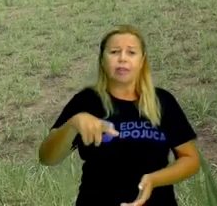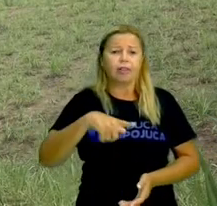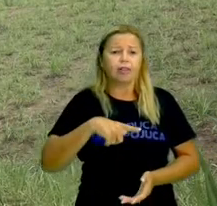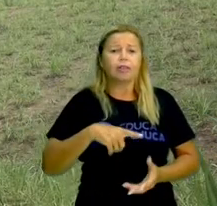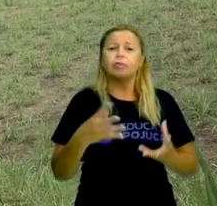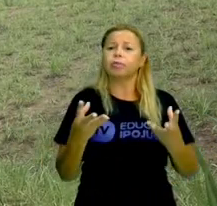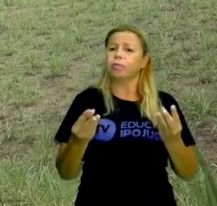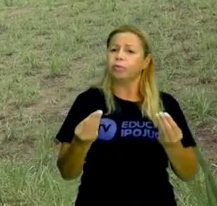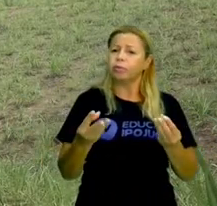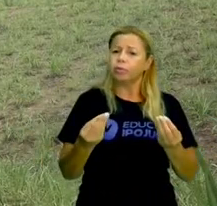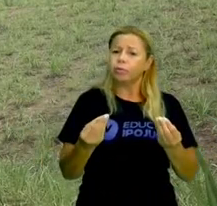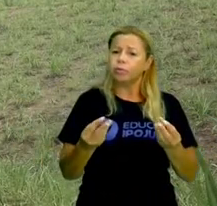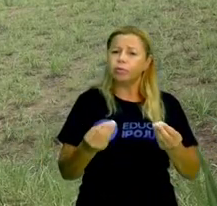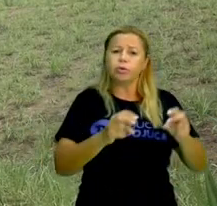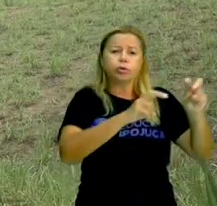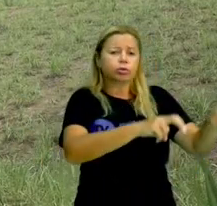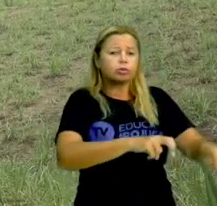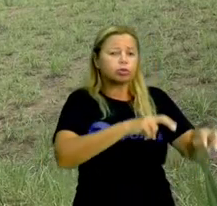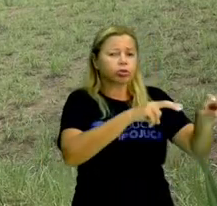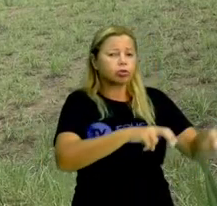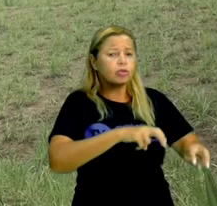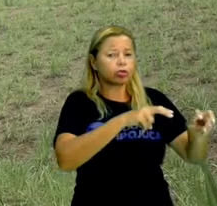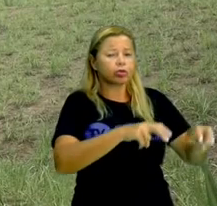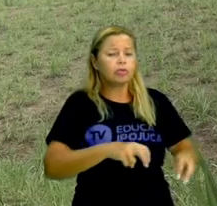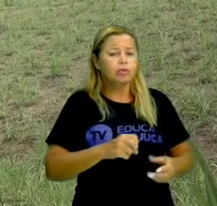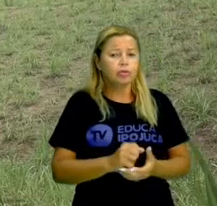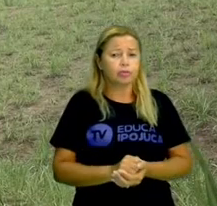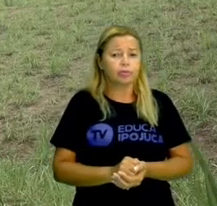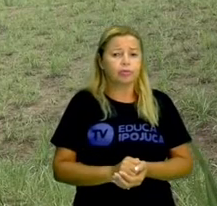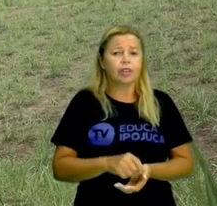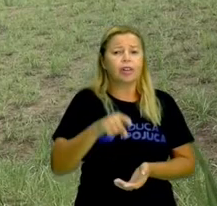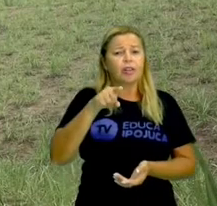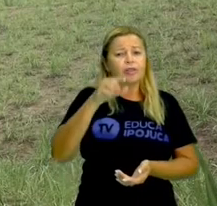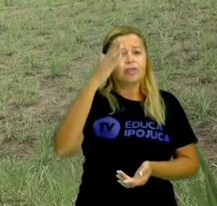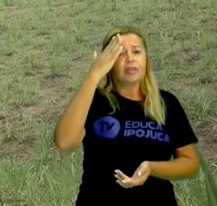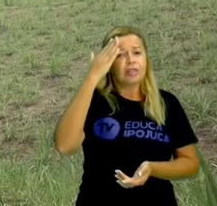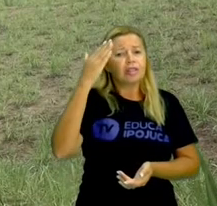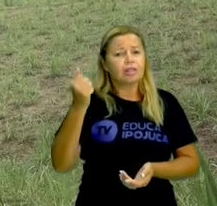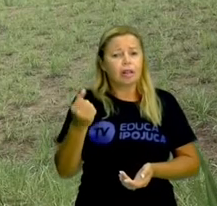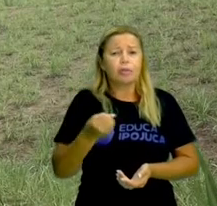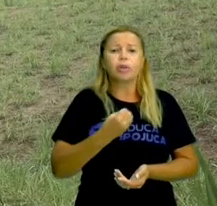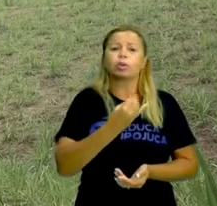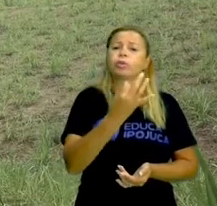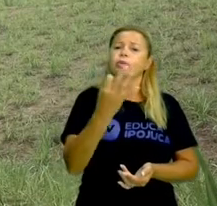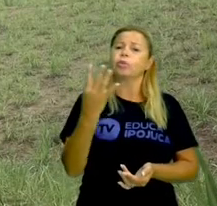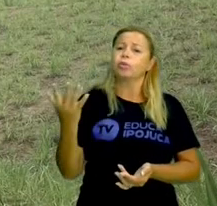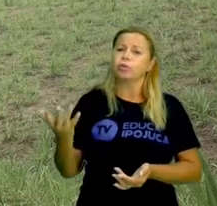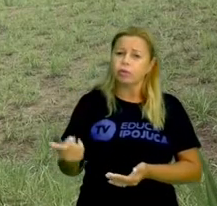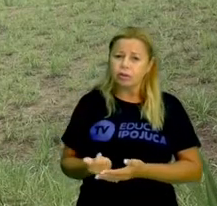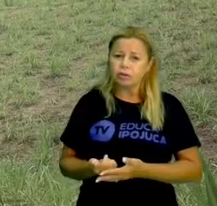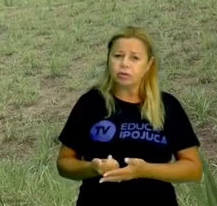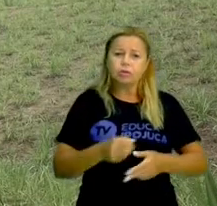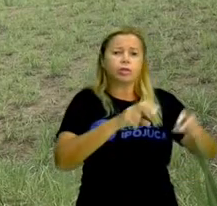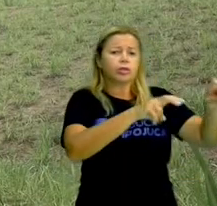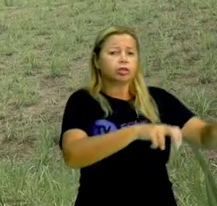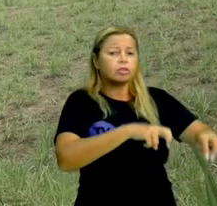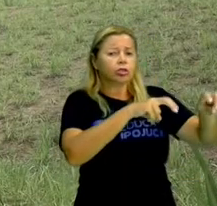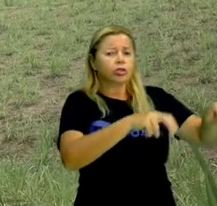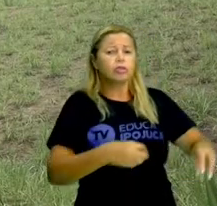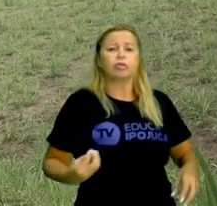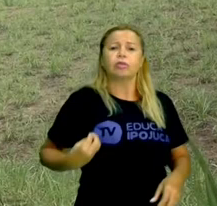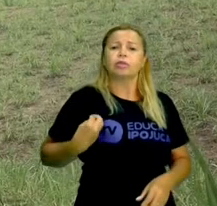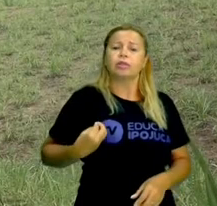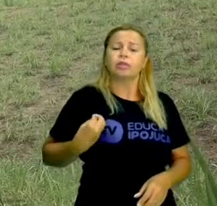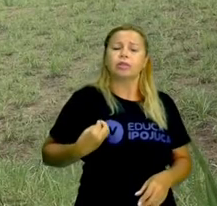engenho. Mas quantos? Pois é. Eu vou dar uma dica para vocês descobrirem. Quantos engenhos ativos a